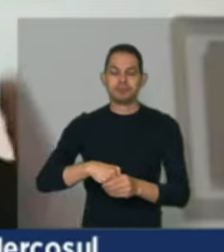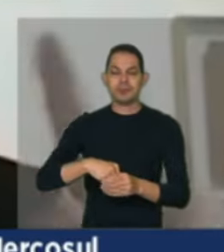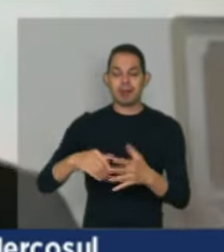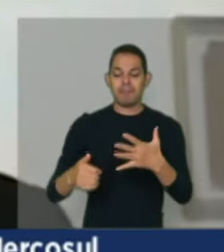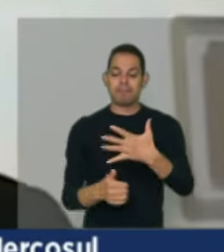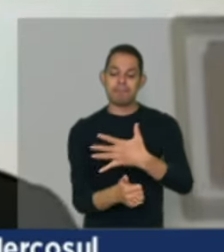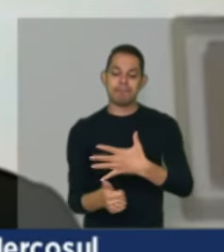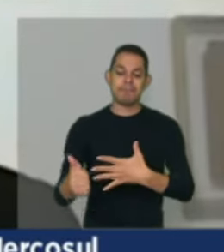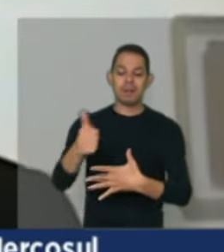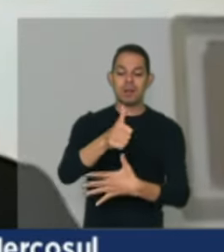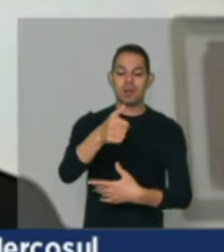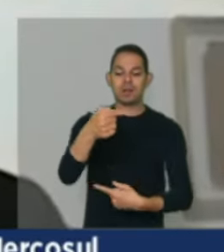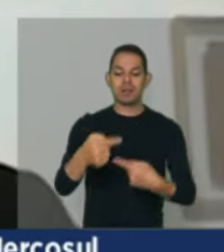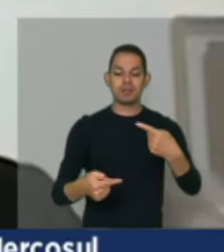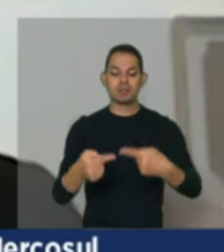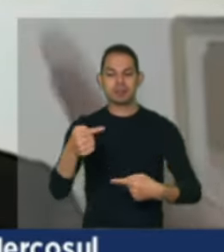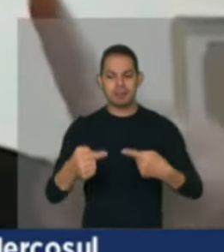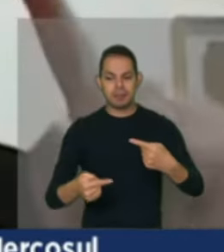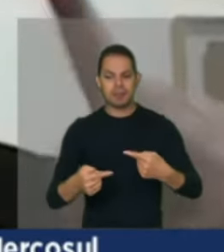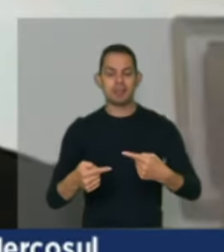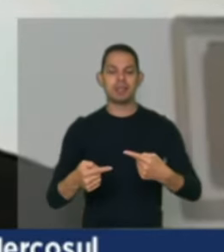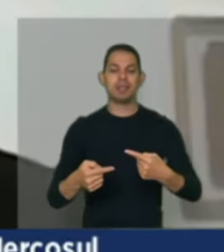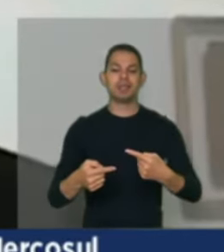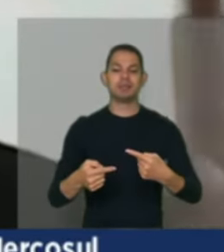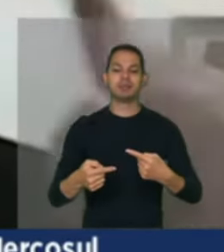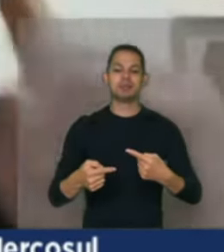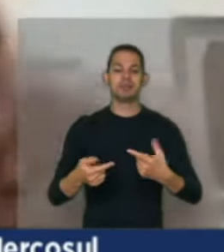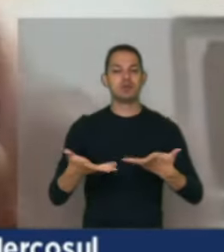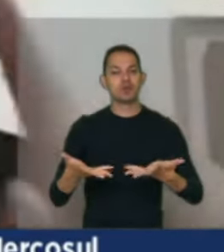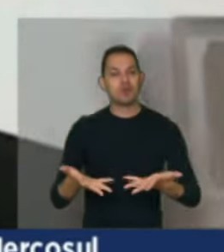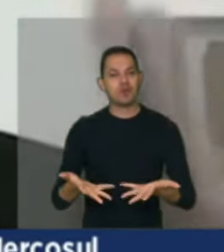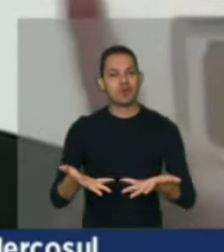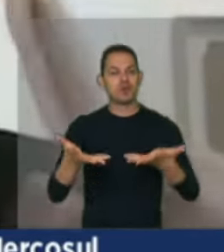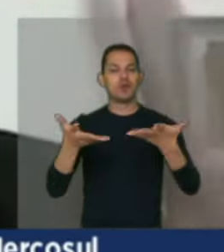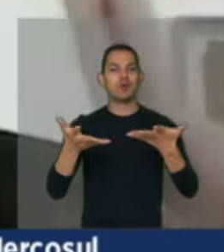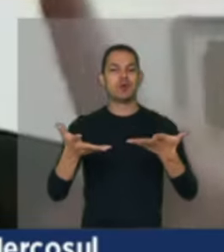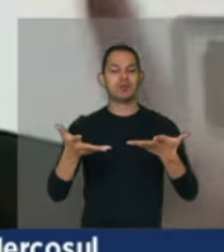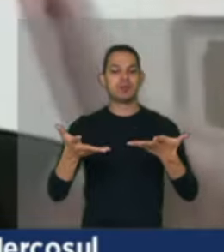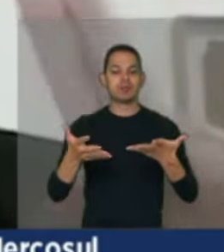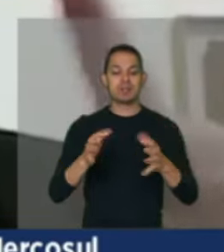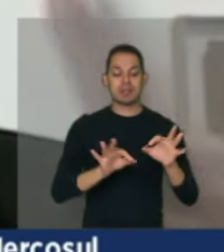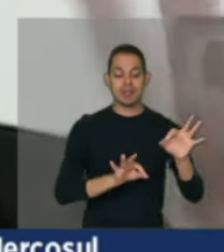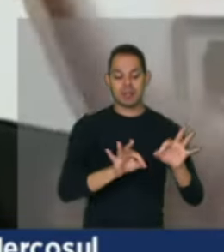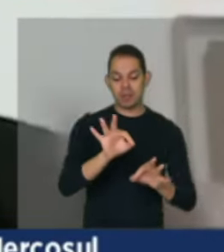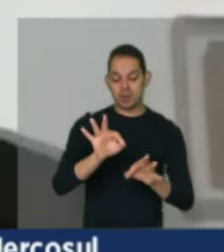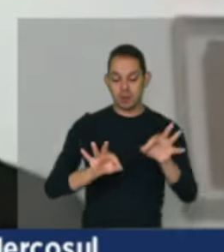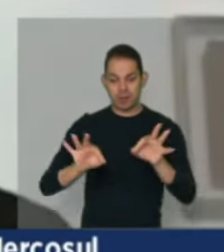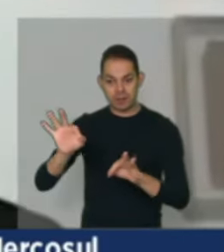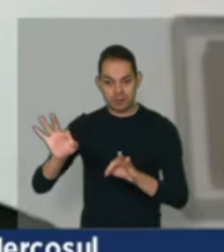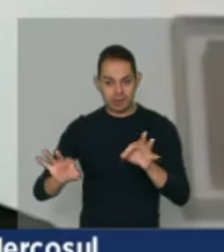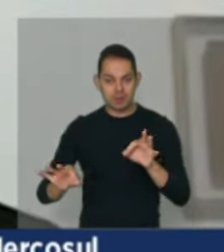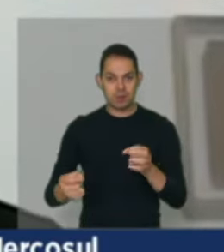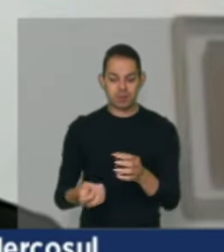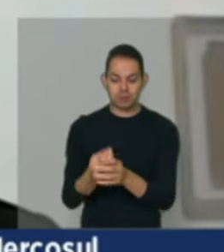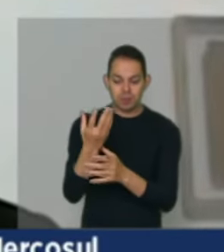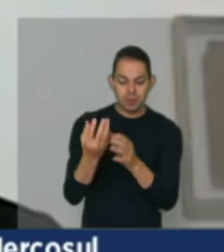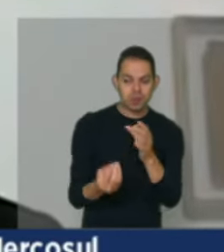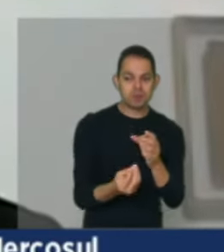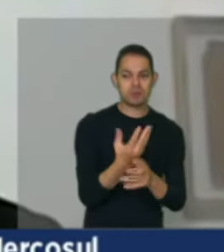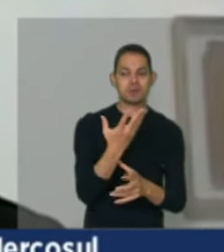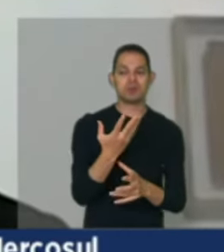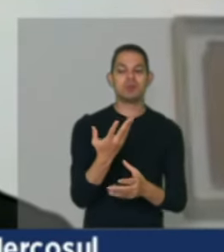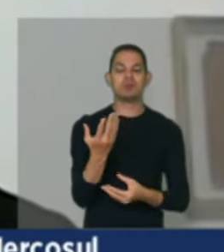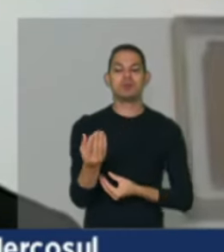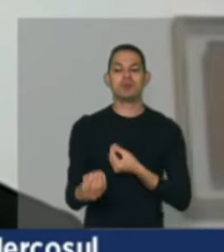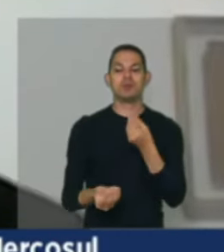do debate, do fortalecimento da organização da produção através